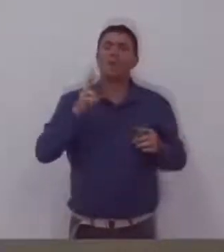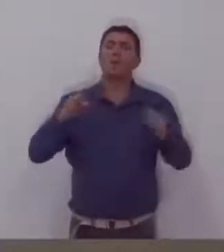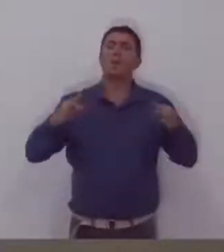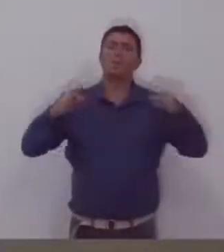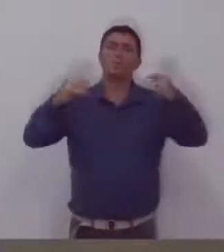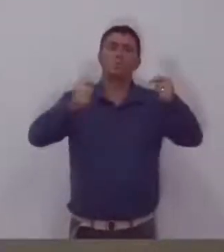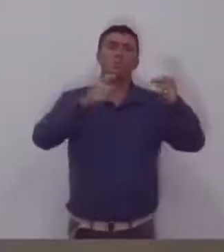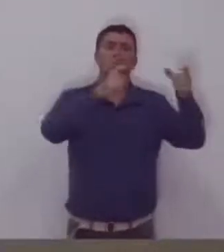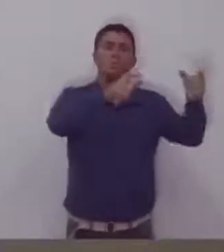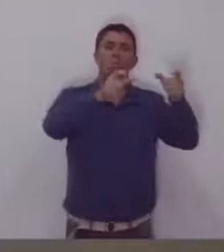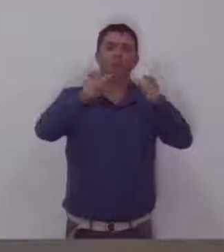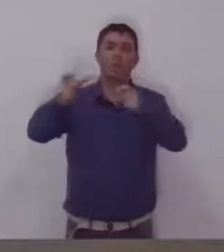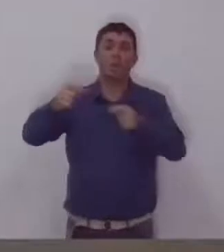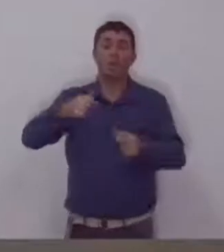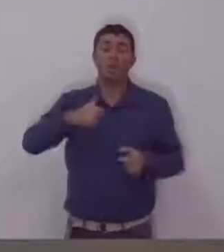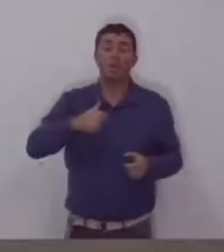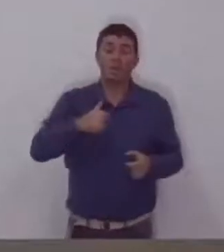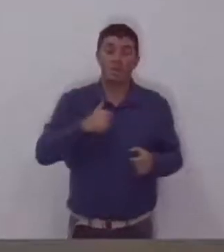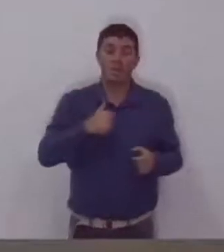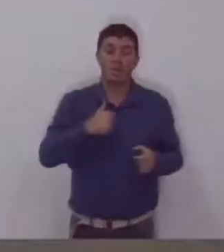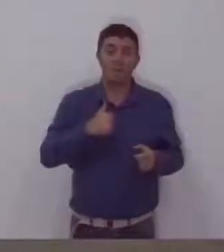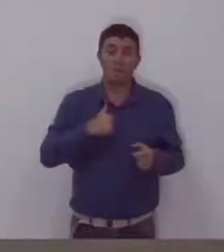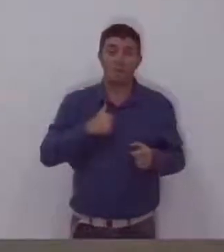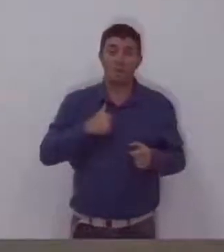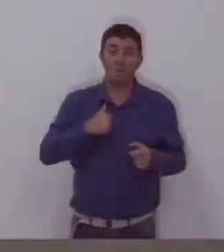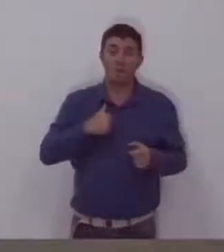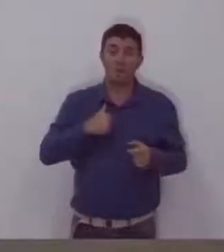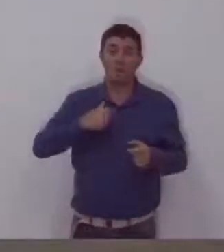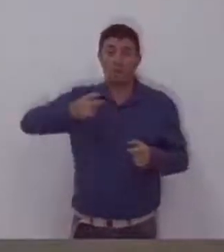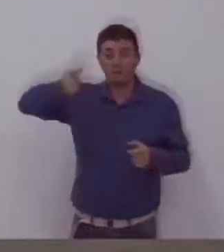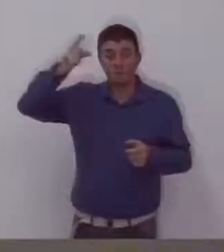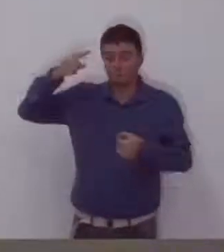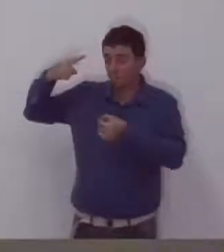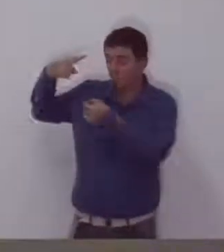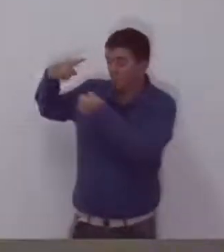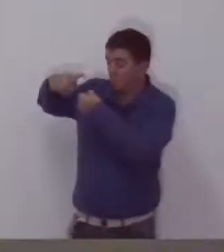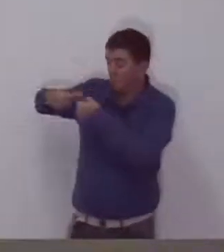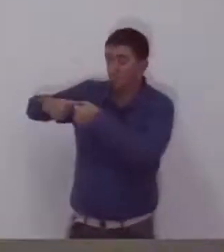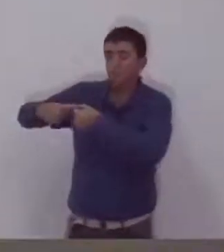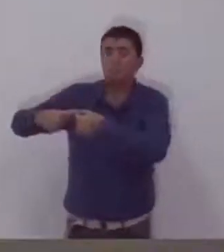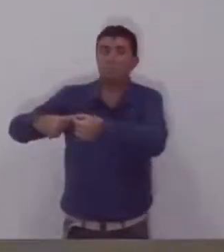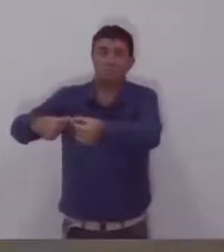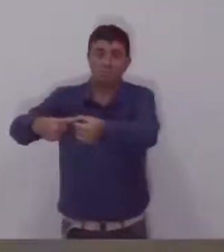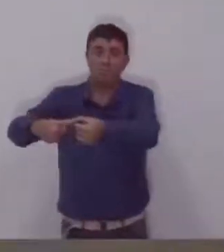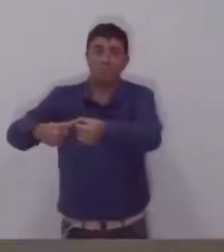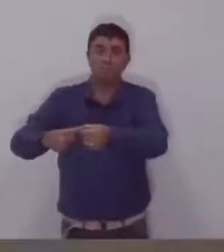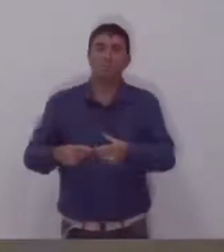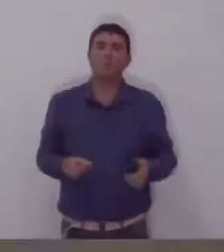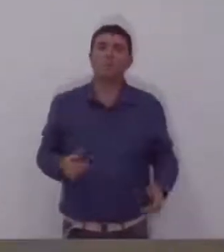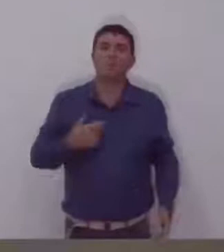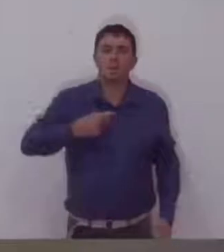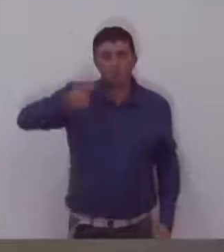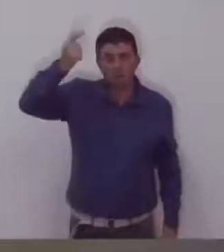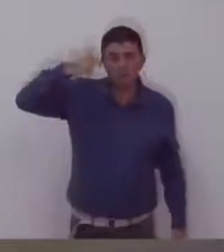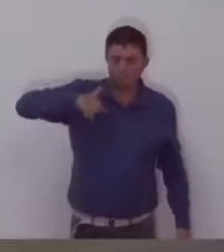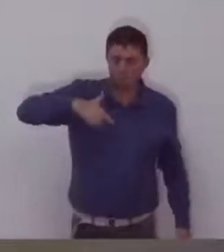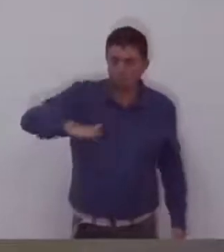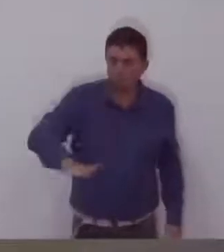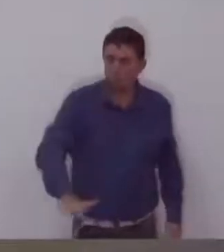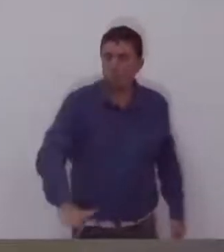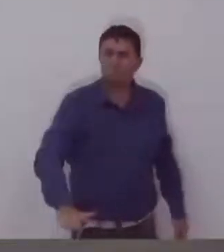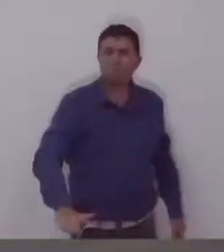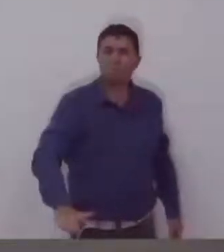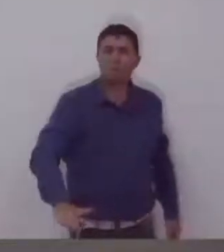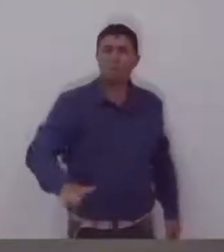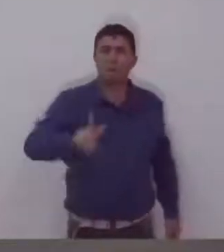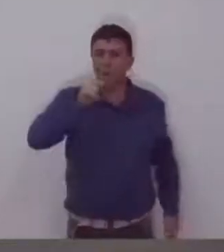interior, Marcos Ferraz, que não tinha desmatamento, na minha época de criança, e